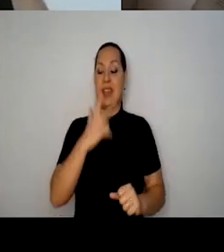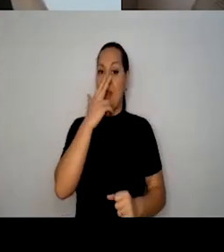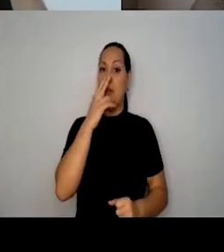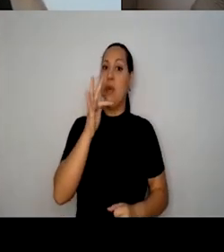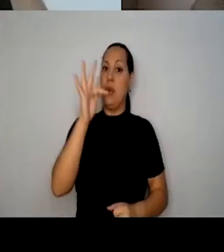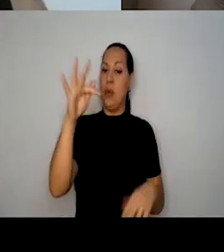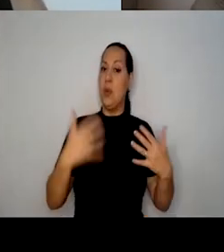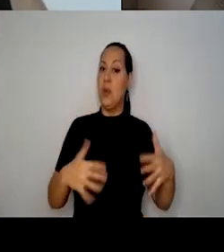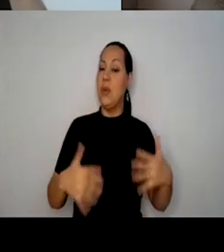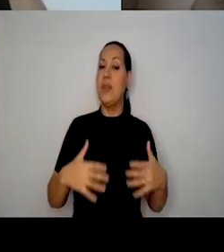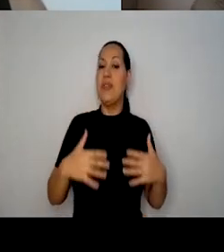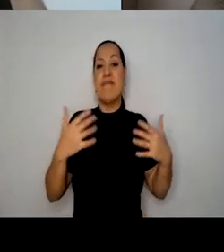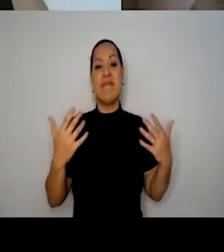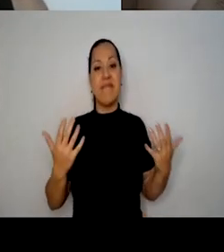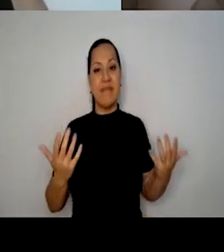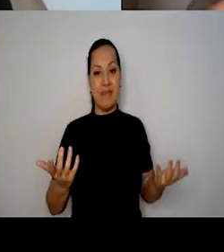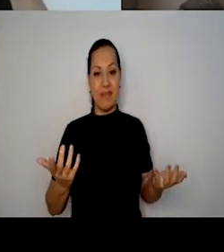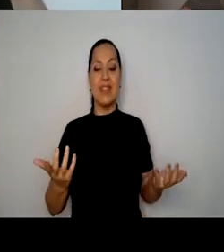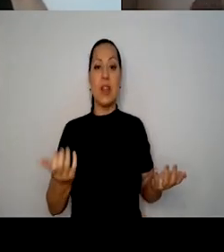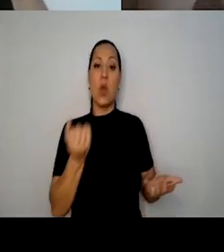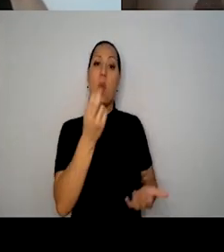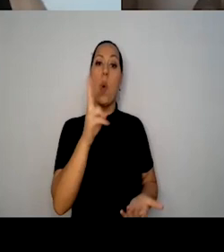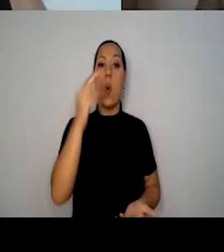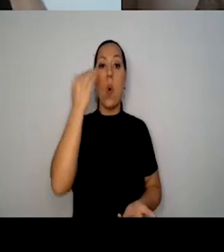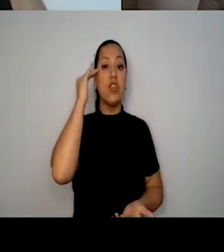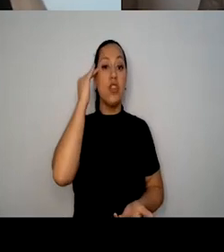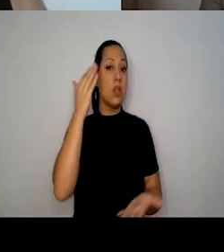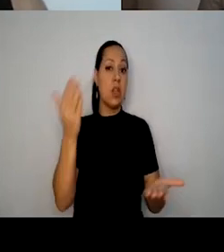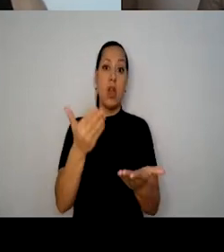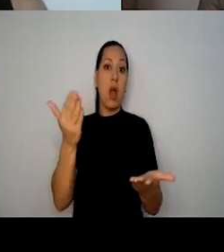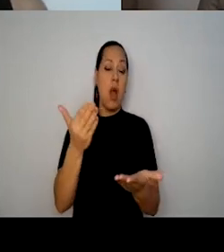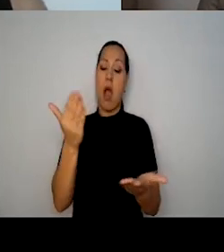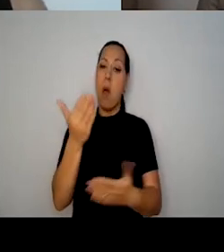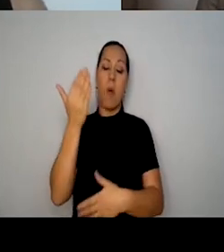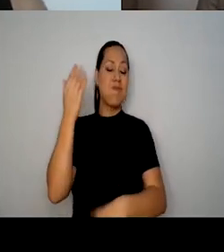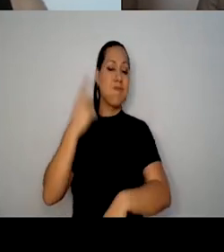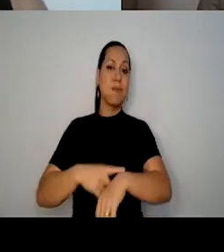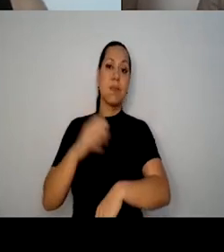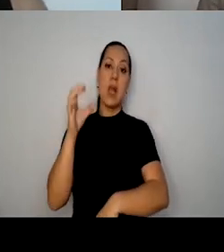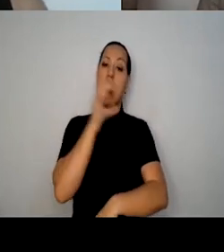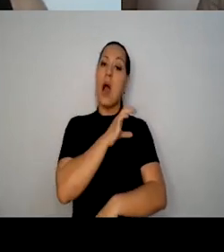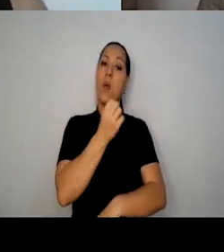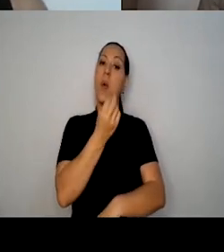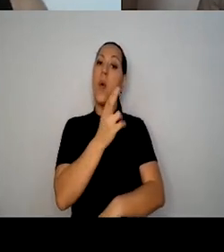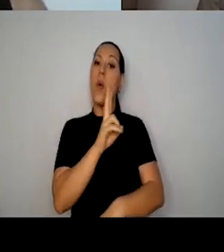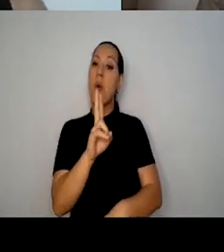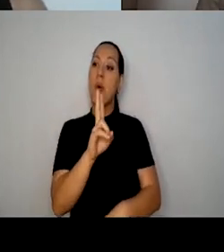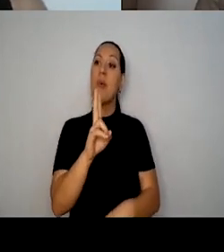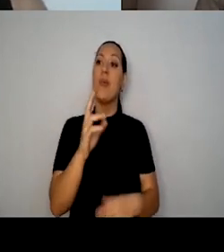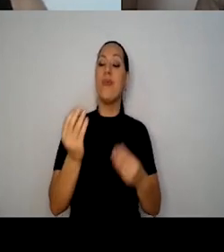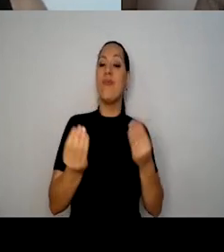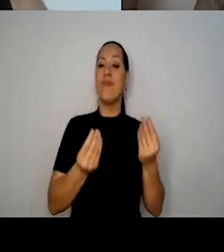Então, ou entendemos isso de uma vez por todas, ou a gente está, assim, ó,